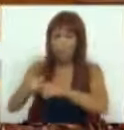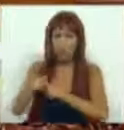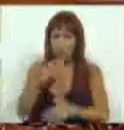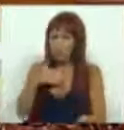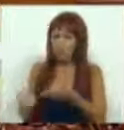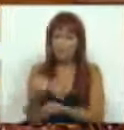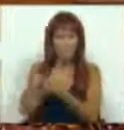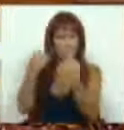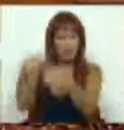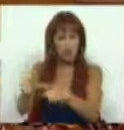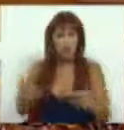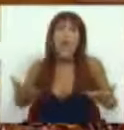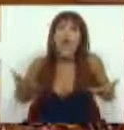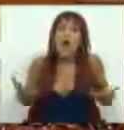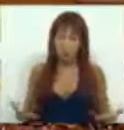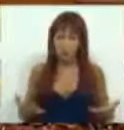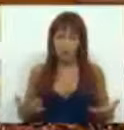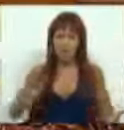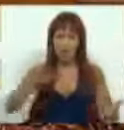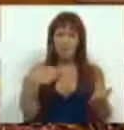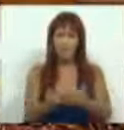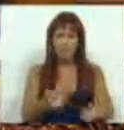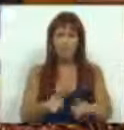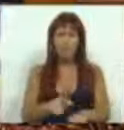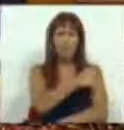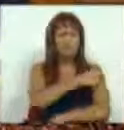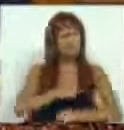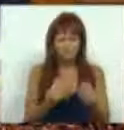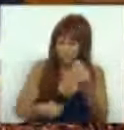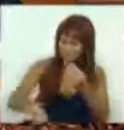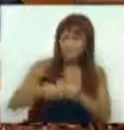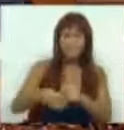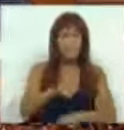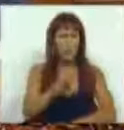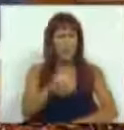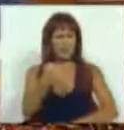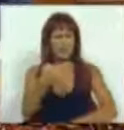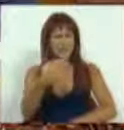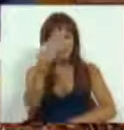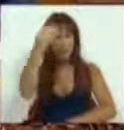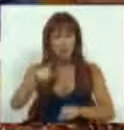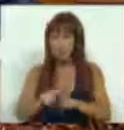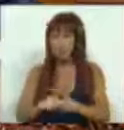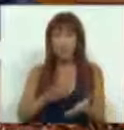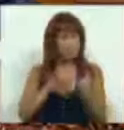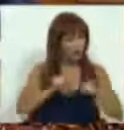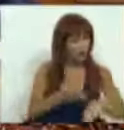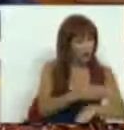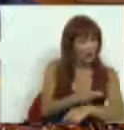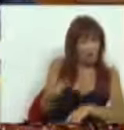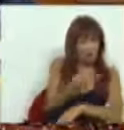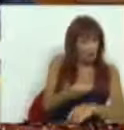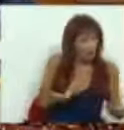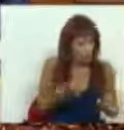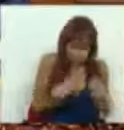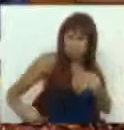na utilização de recursos. O que agora é proposto representa um acréscimo de 47% para além do acordado com a Troika.